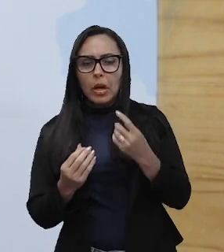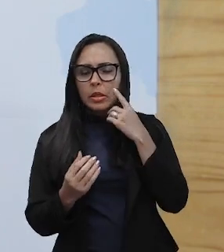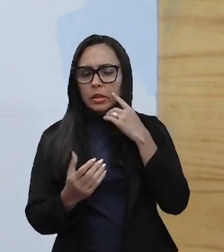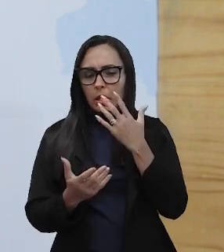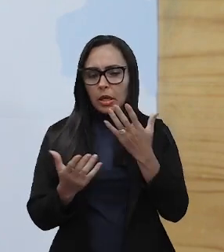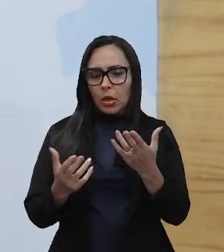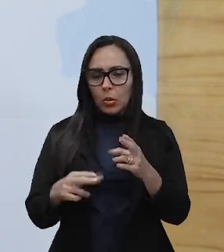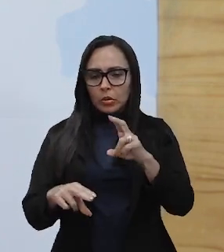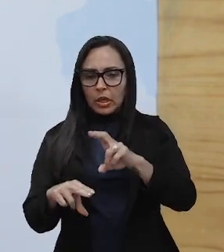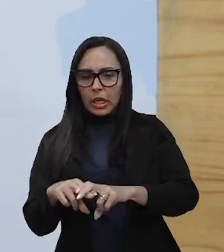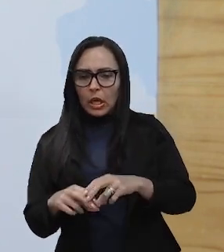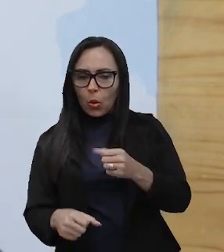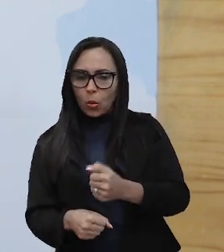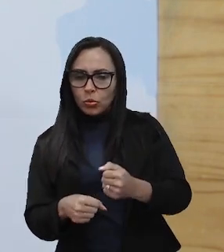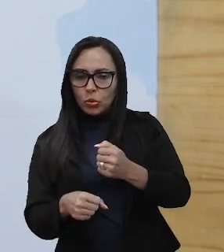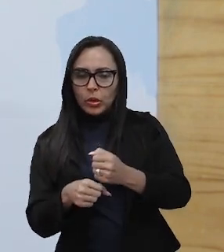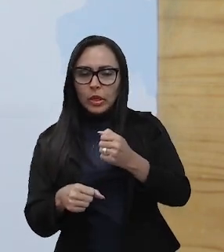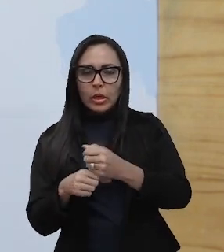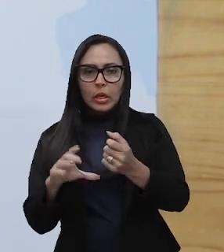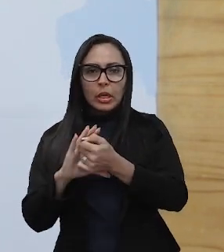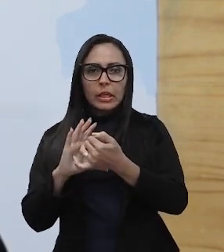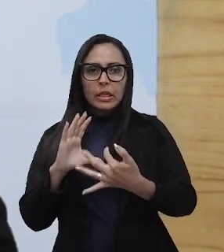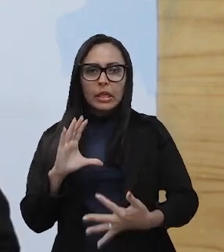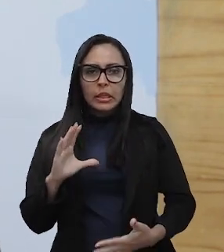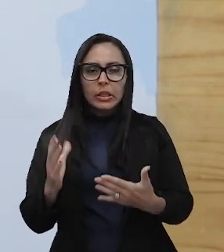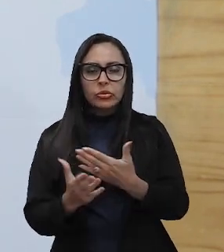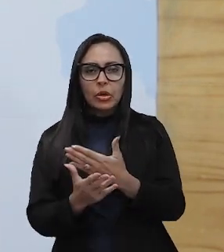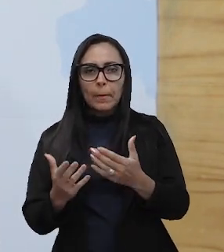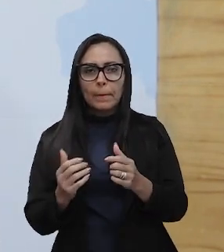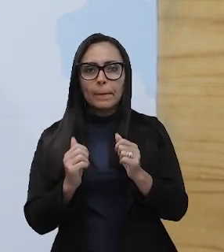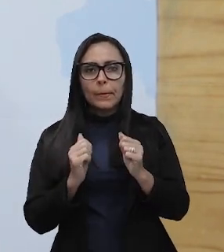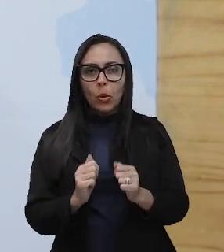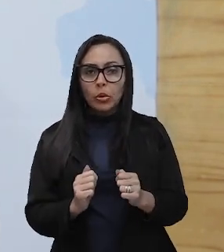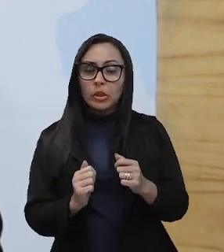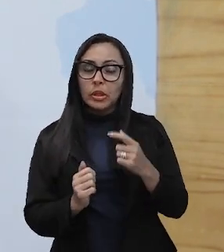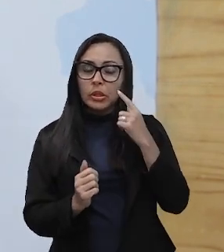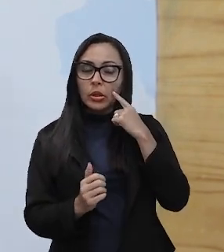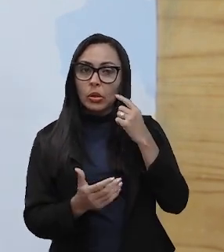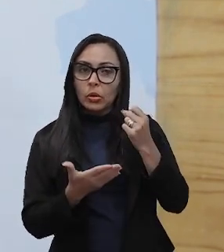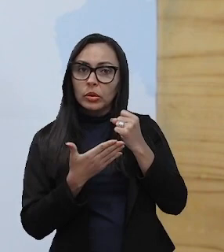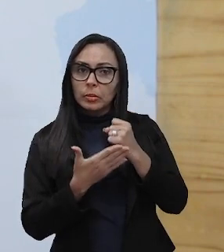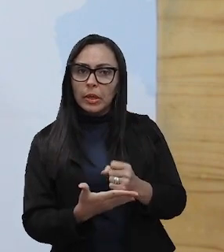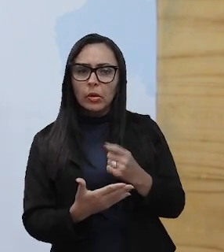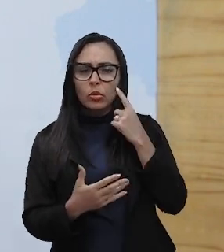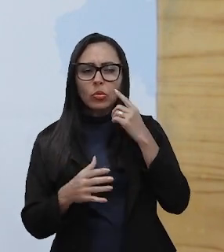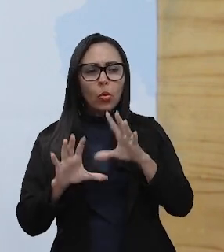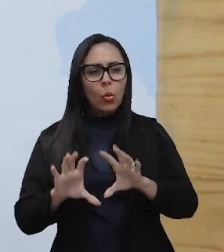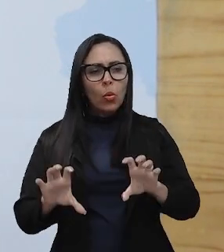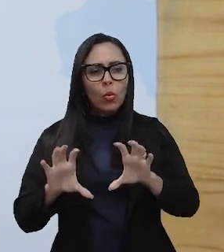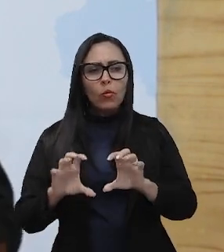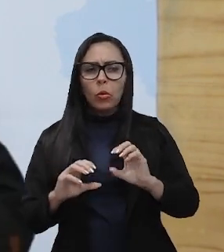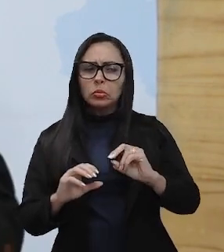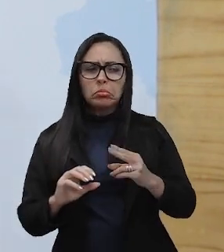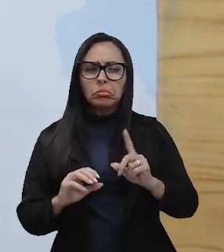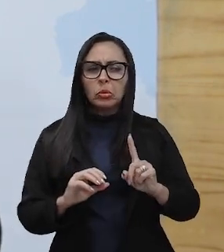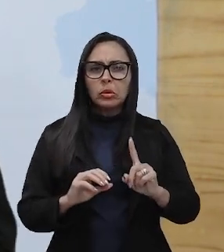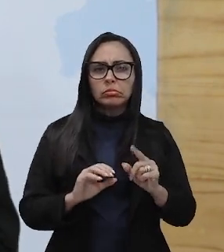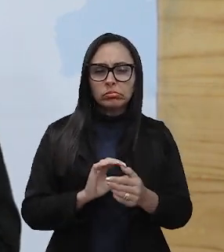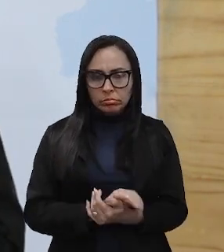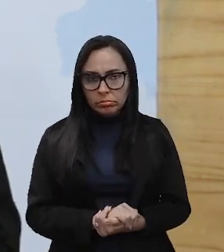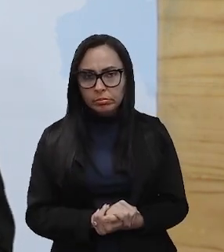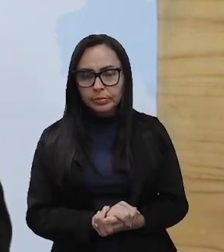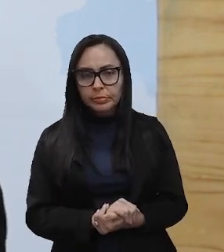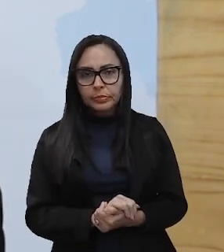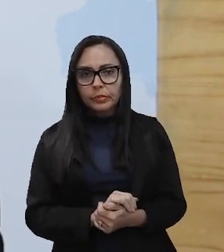é construída, as suas características físicas, podem contribuir com o nosso conforto ou não. Então,